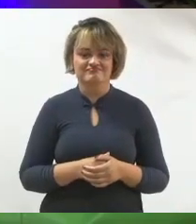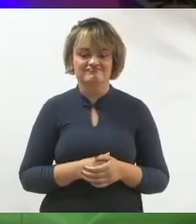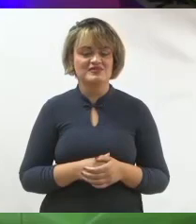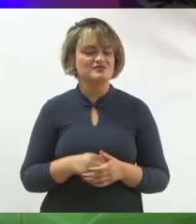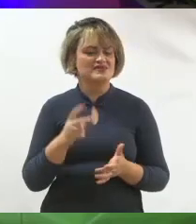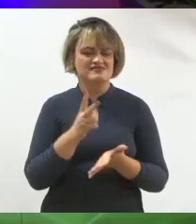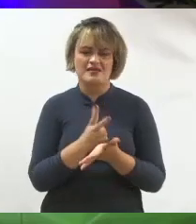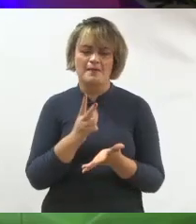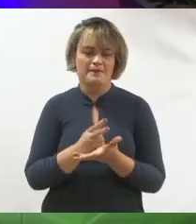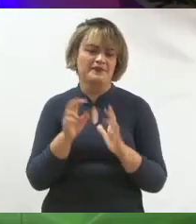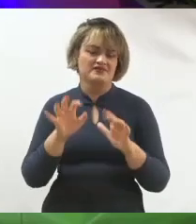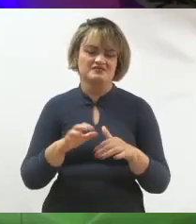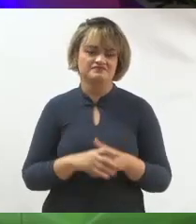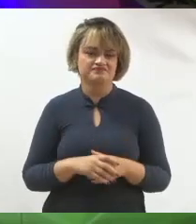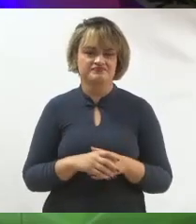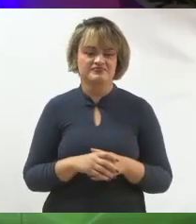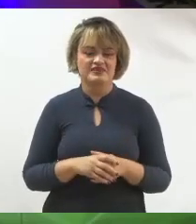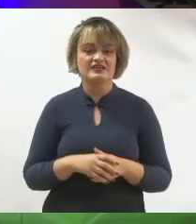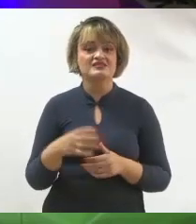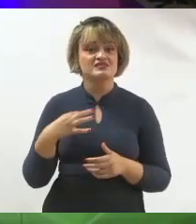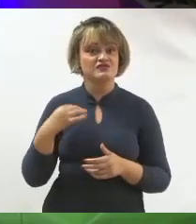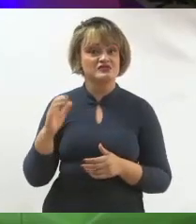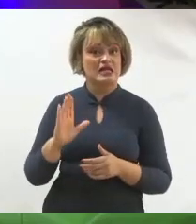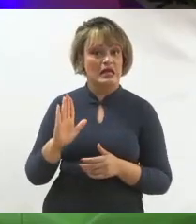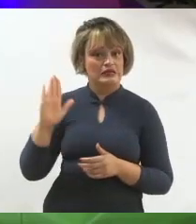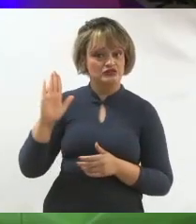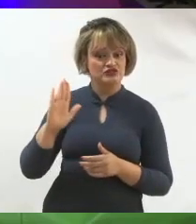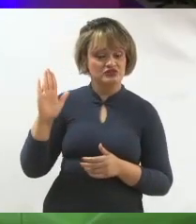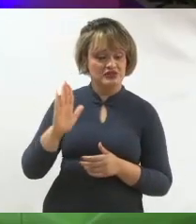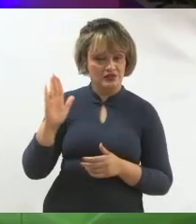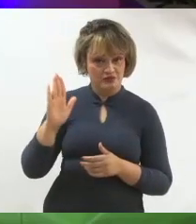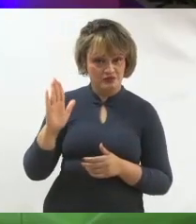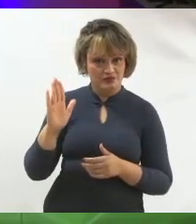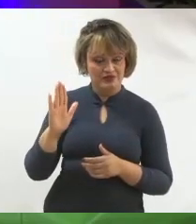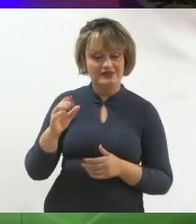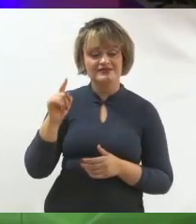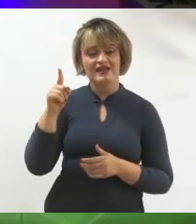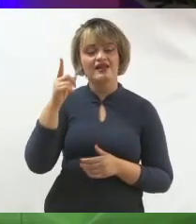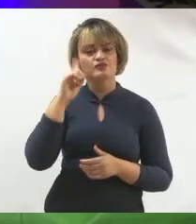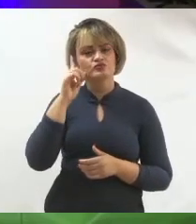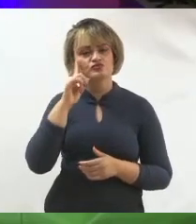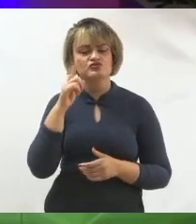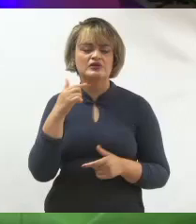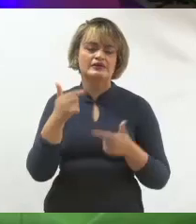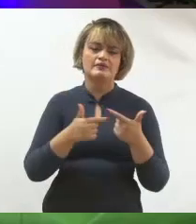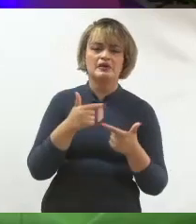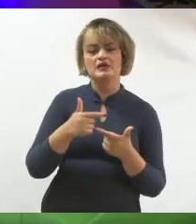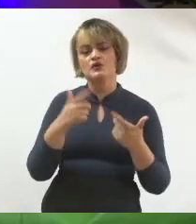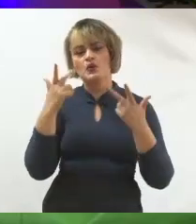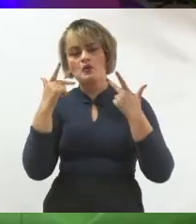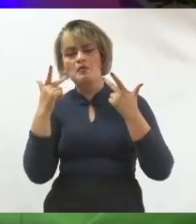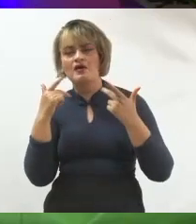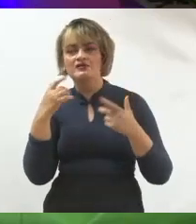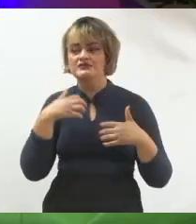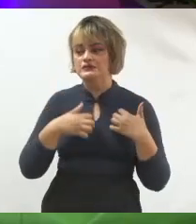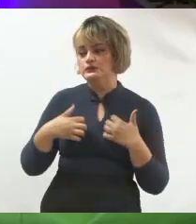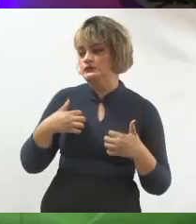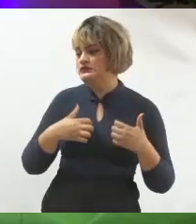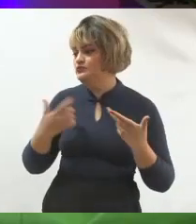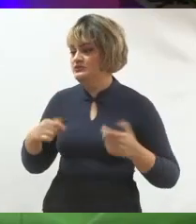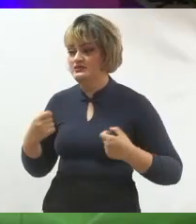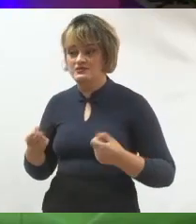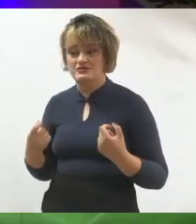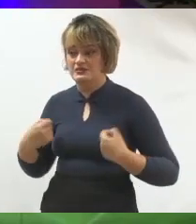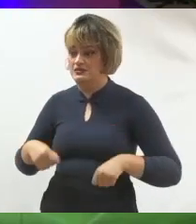todo. Então, quando você, pré-candidata, pré-candidato, está lá no seu dia a dia fazendo campanha e fica agoniado